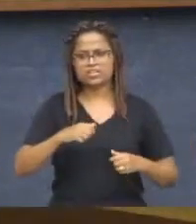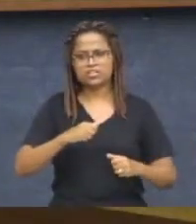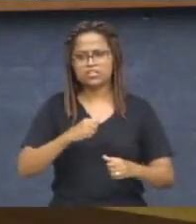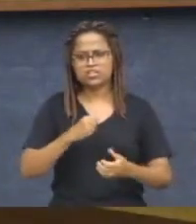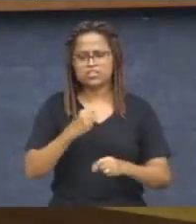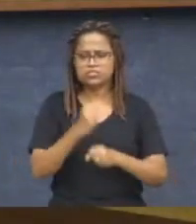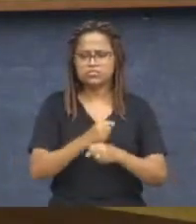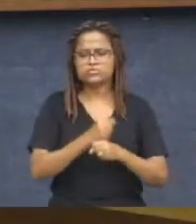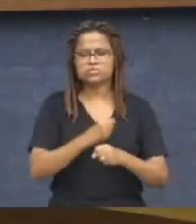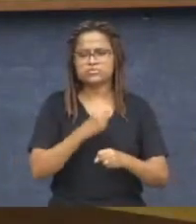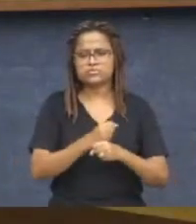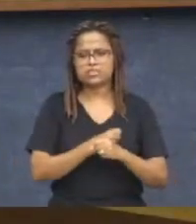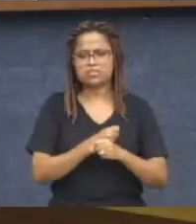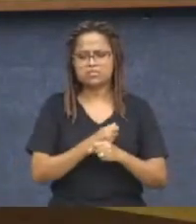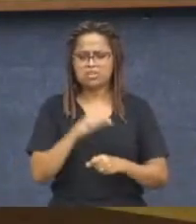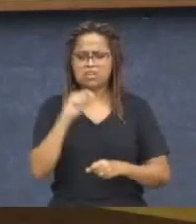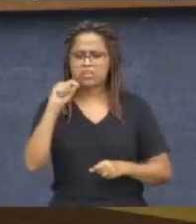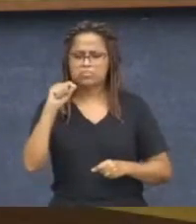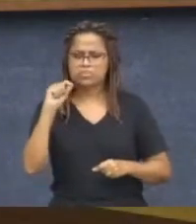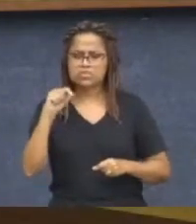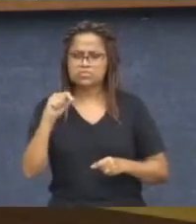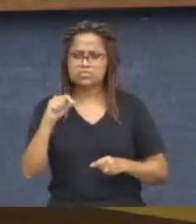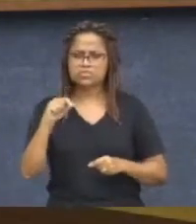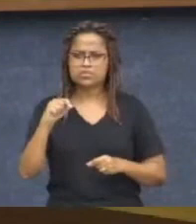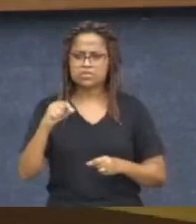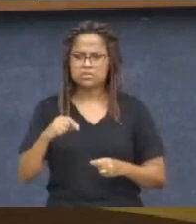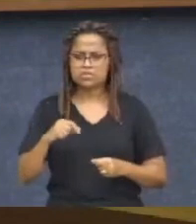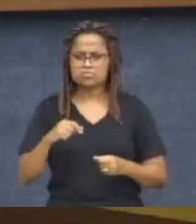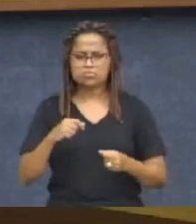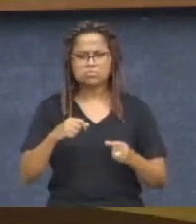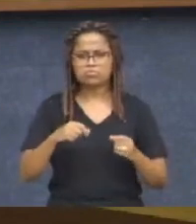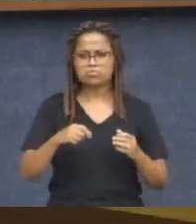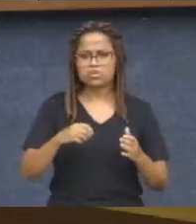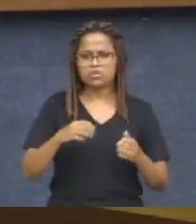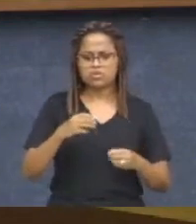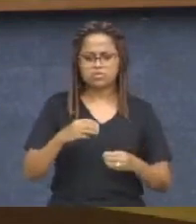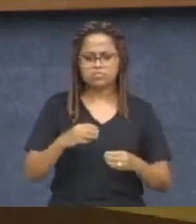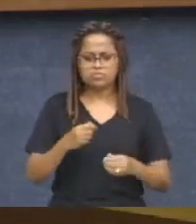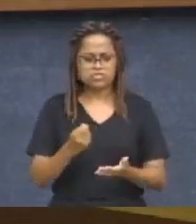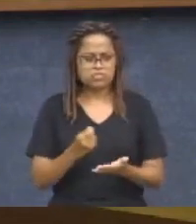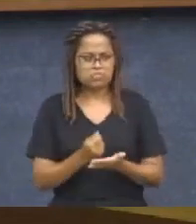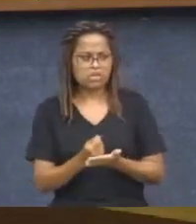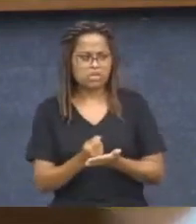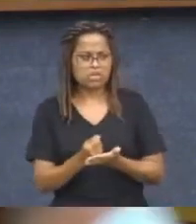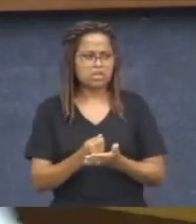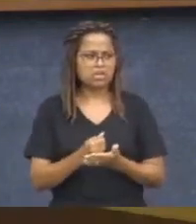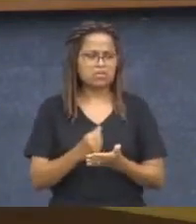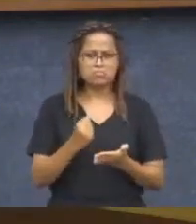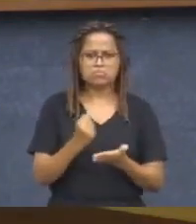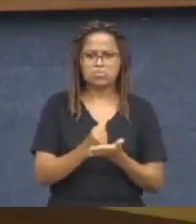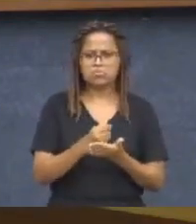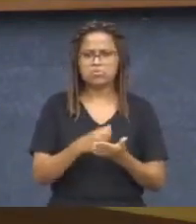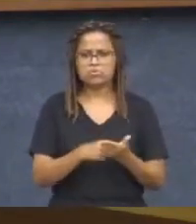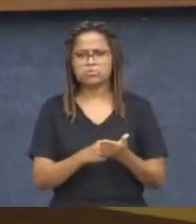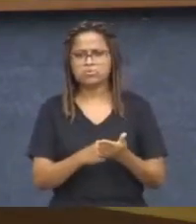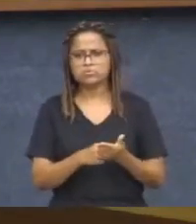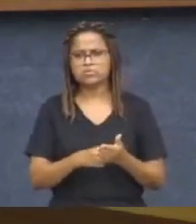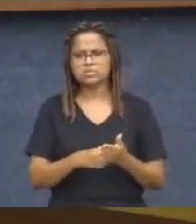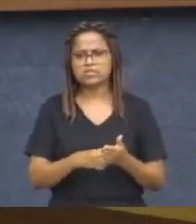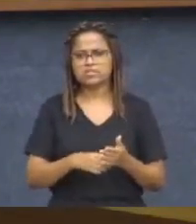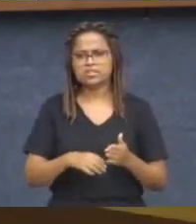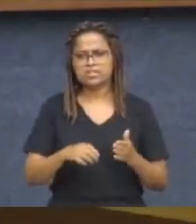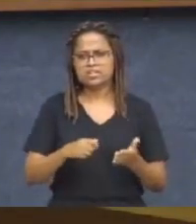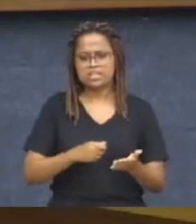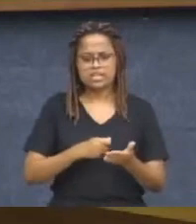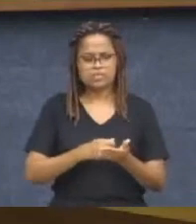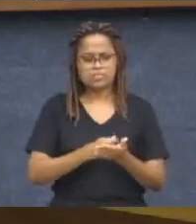cidadão sanções, multas, o pedido de emissão, de correção de emissão de baixa habitação,